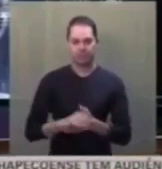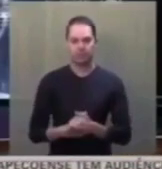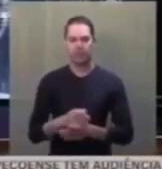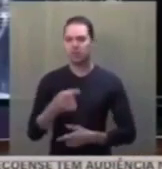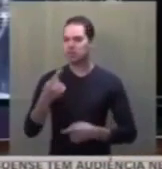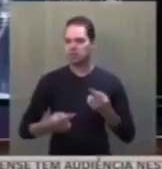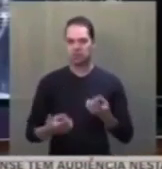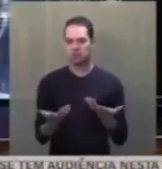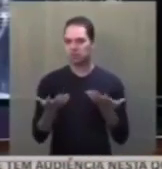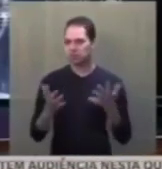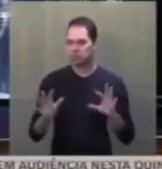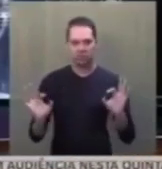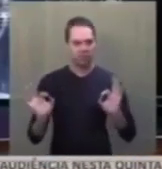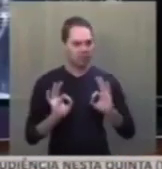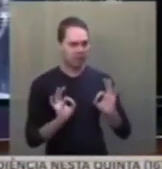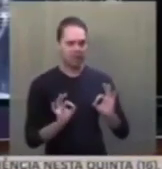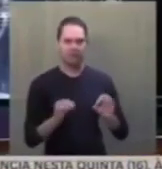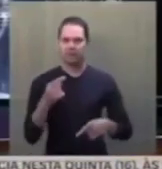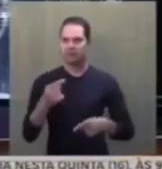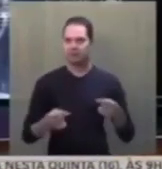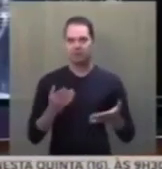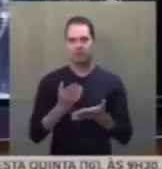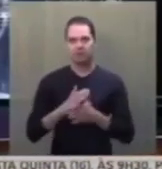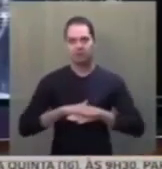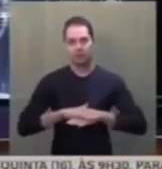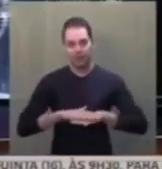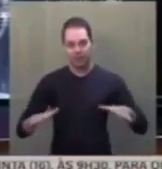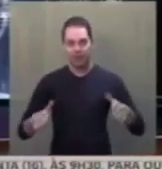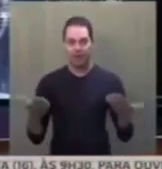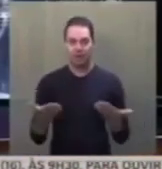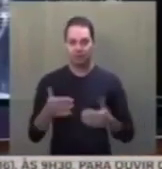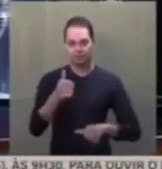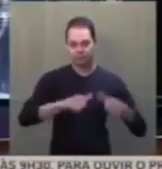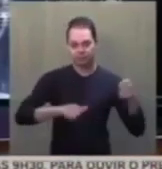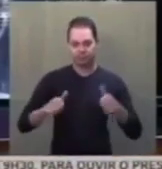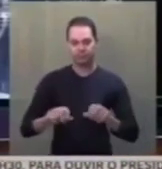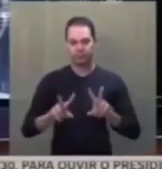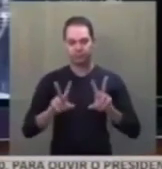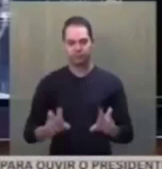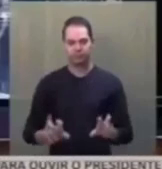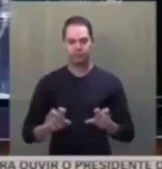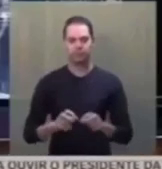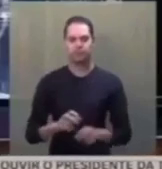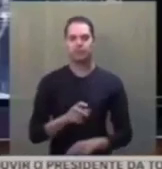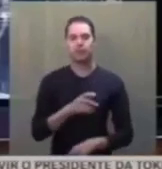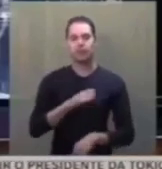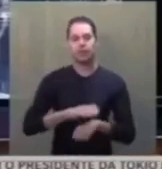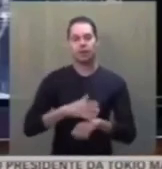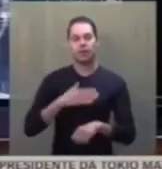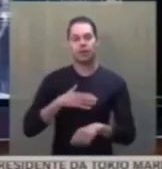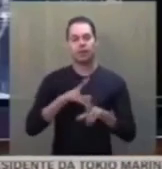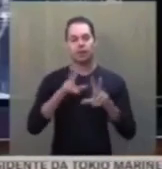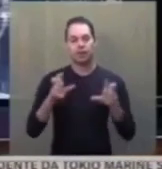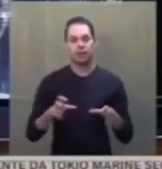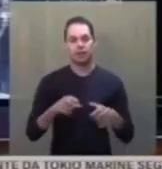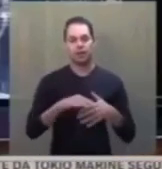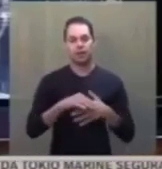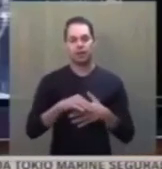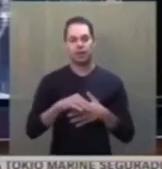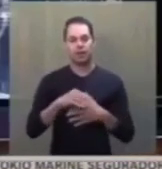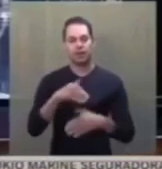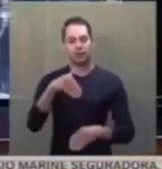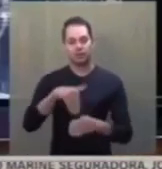havendo quem queira discutir, está encerrada a discussão. Passamos a apreciação da matéria. A presidência submeterá a matéria diretamente à votação